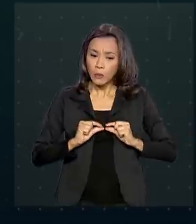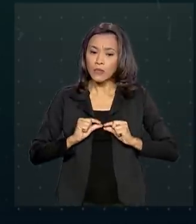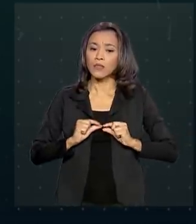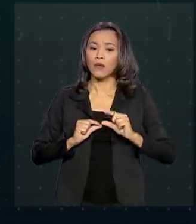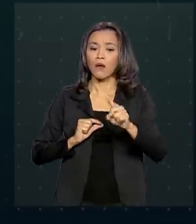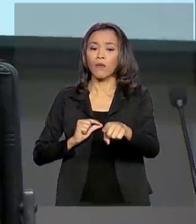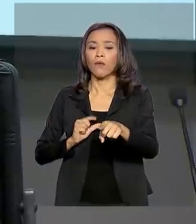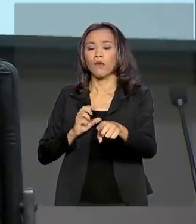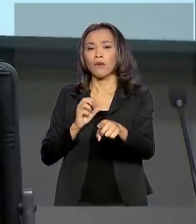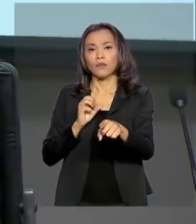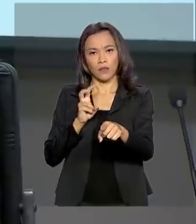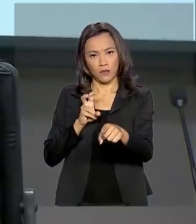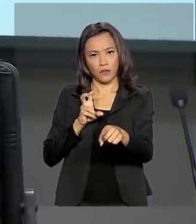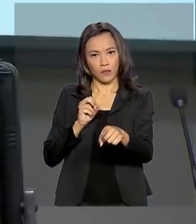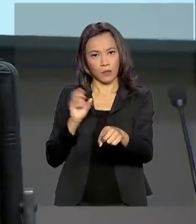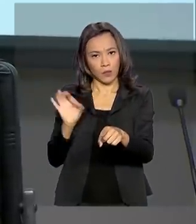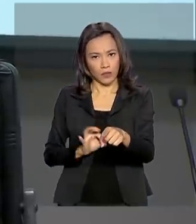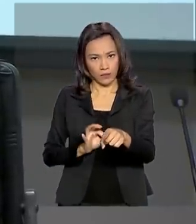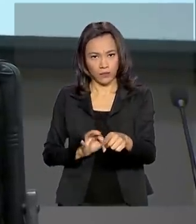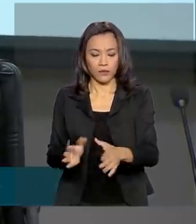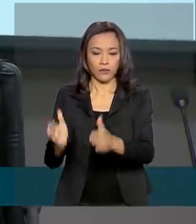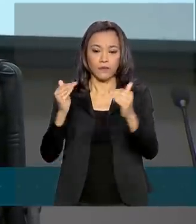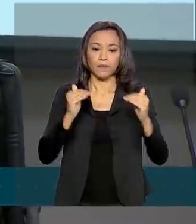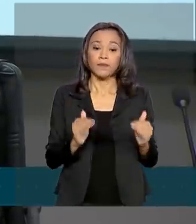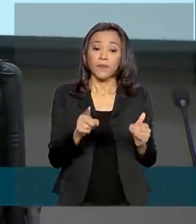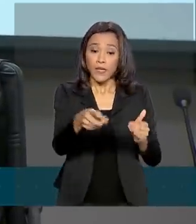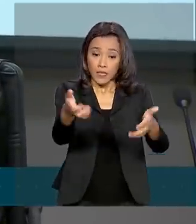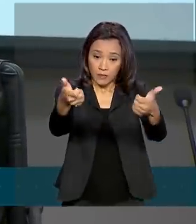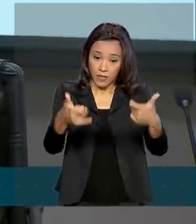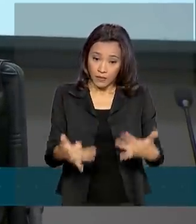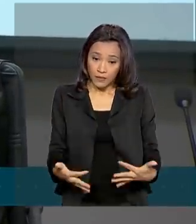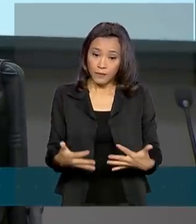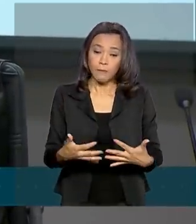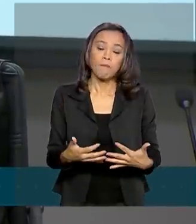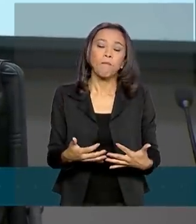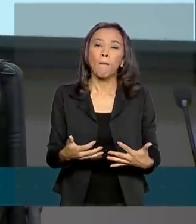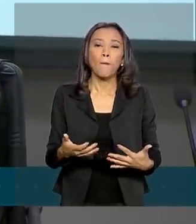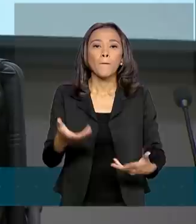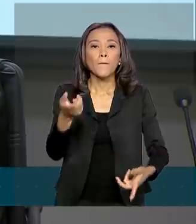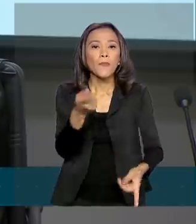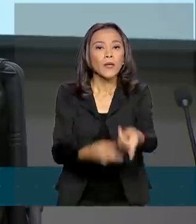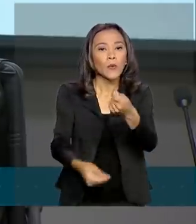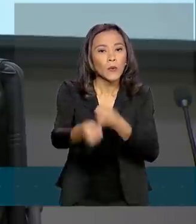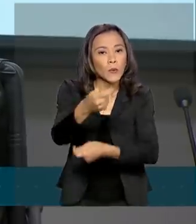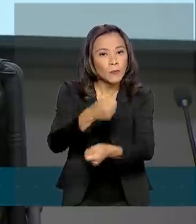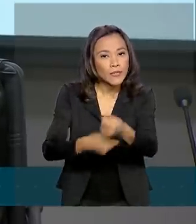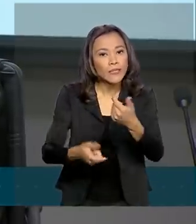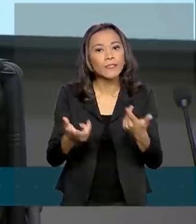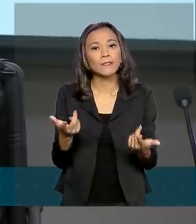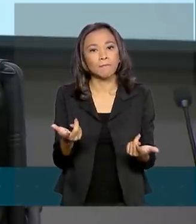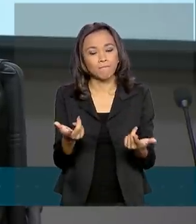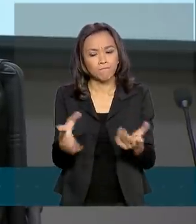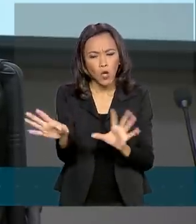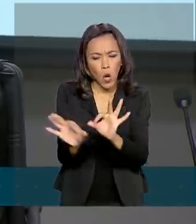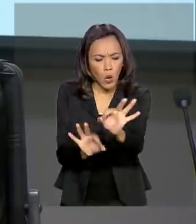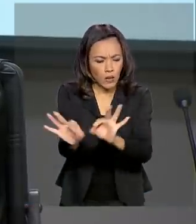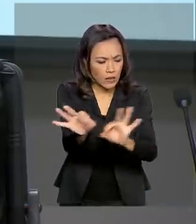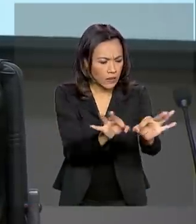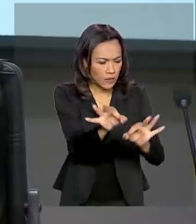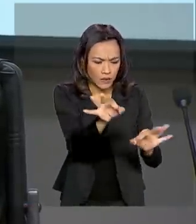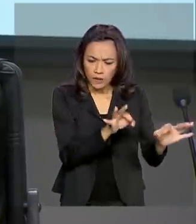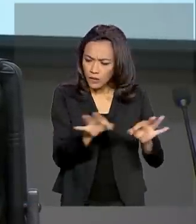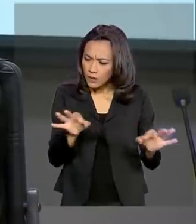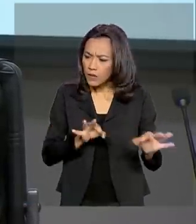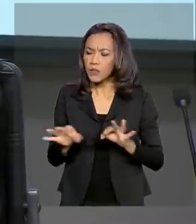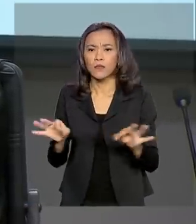50%. Uma economia resiliente, com a parte de fundamentos fiscais no lugar, com a estrutura firme, com